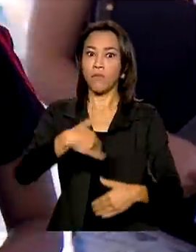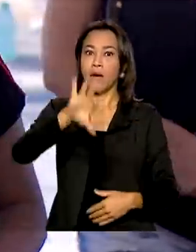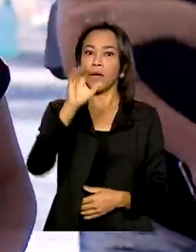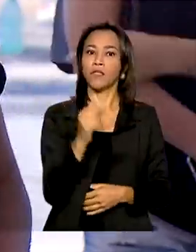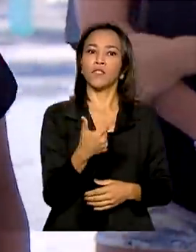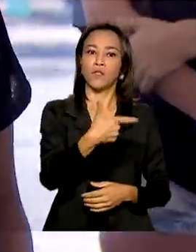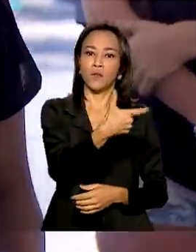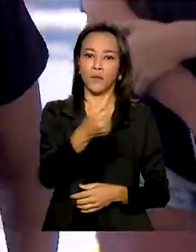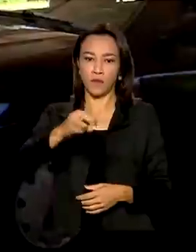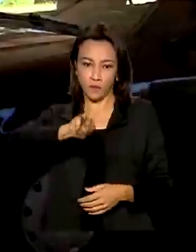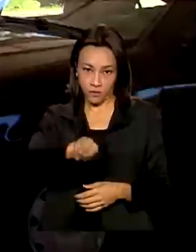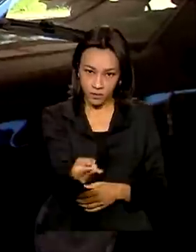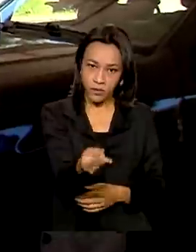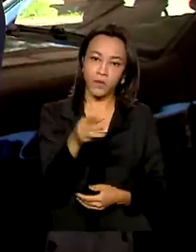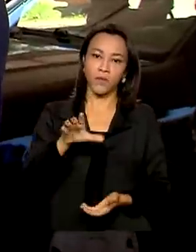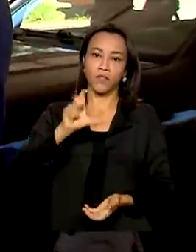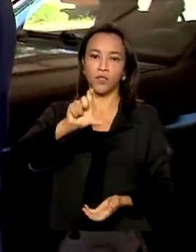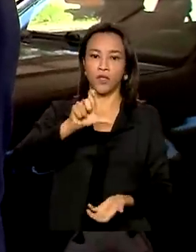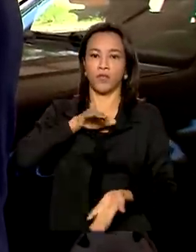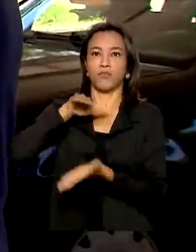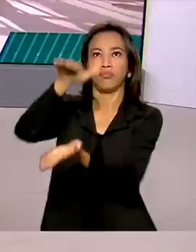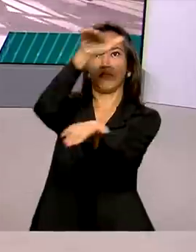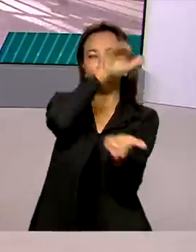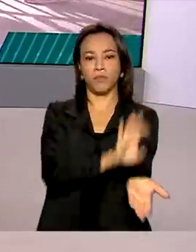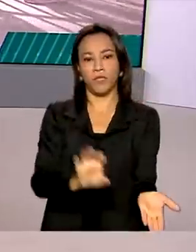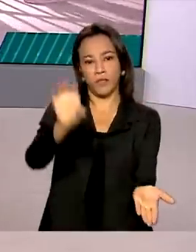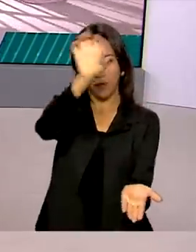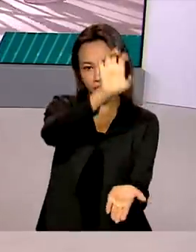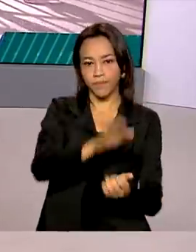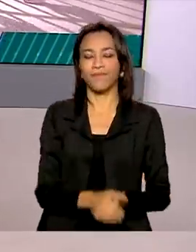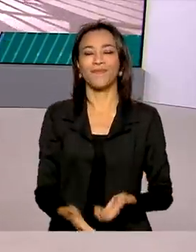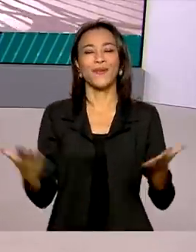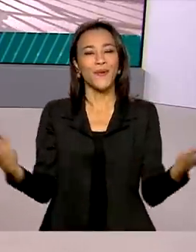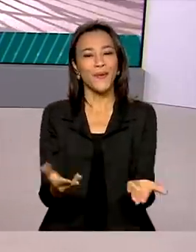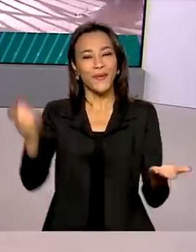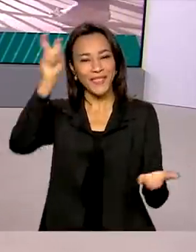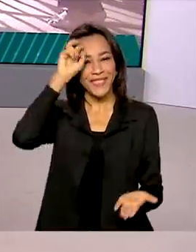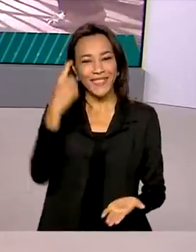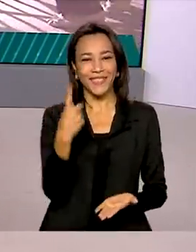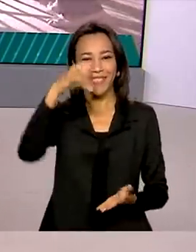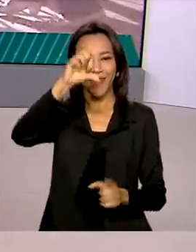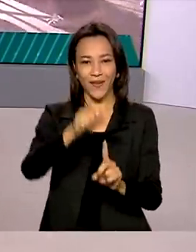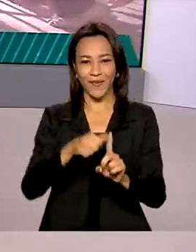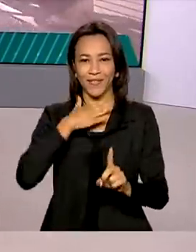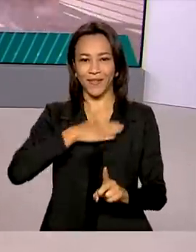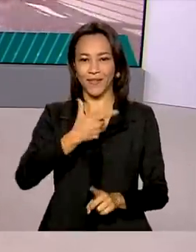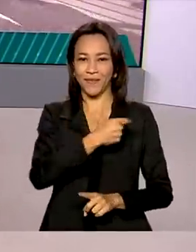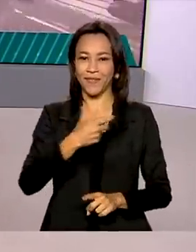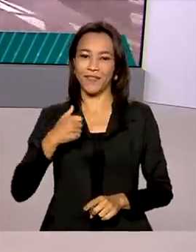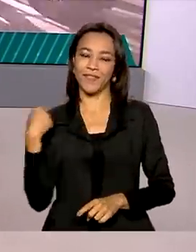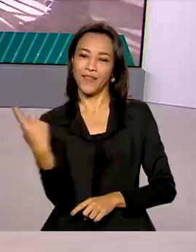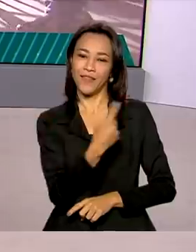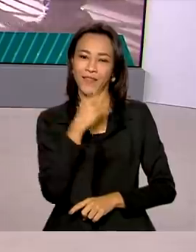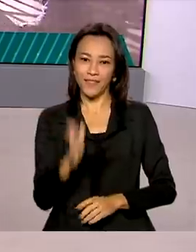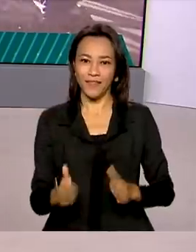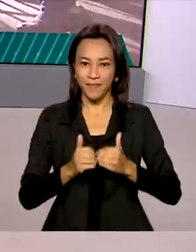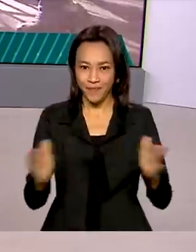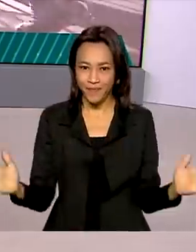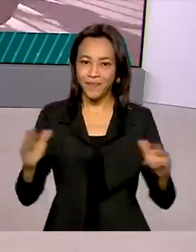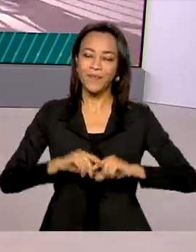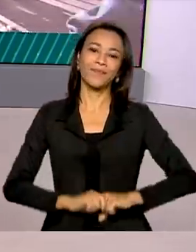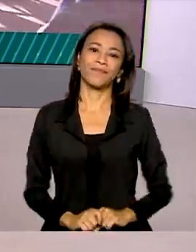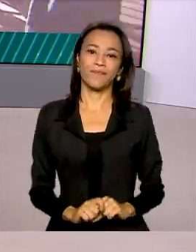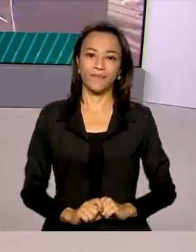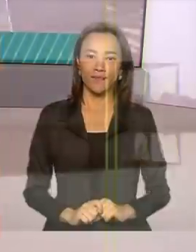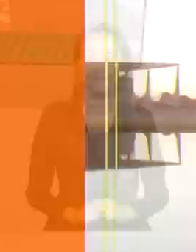de doses de vacinas distribuídas aos estados. Quinta-feira, 19 de agosto de 2021, Brasil em Dia já está no ar.